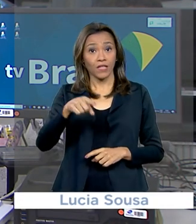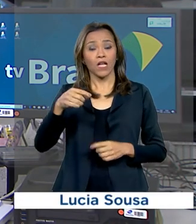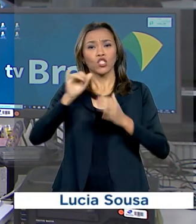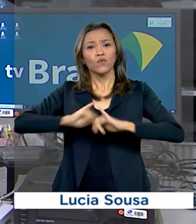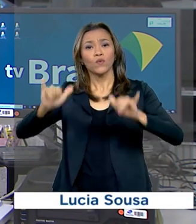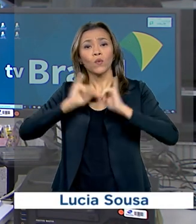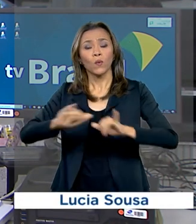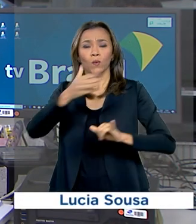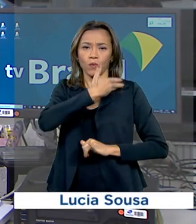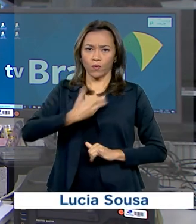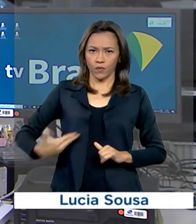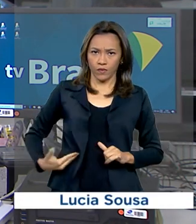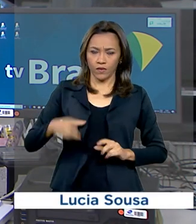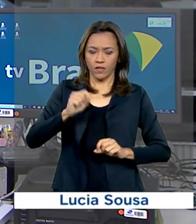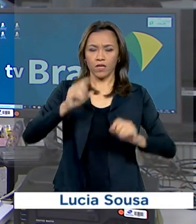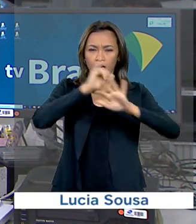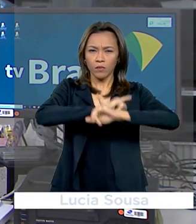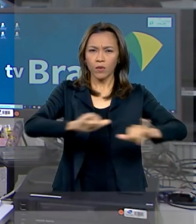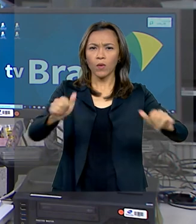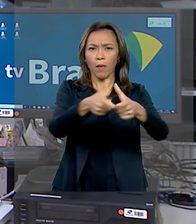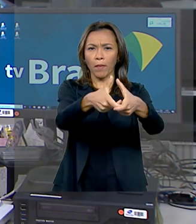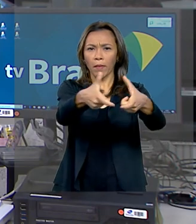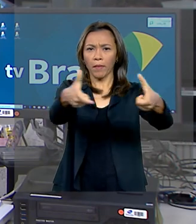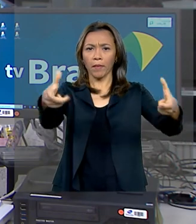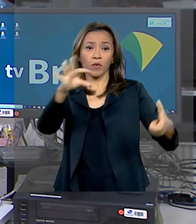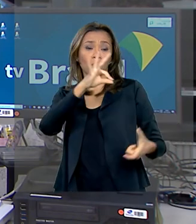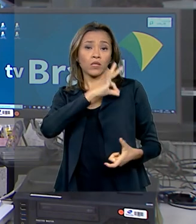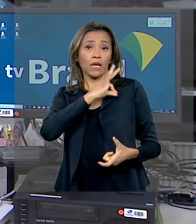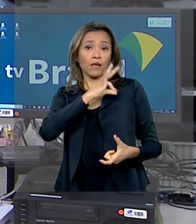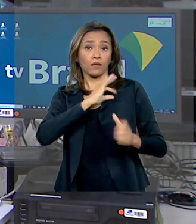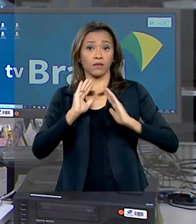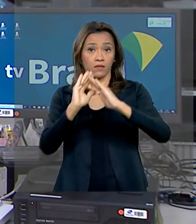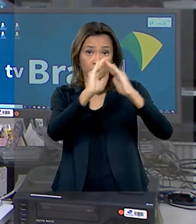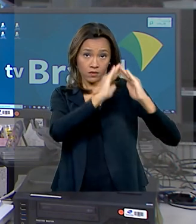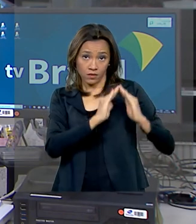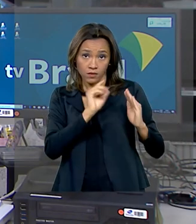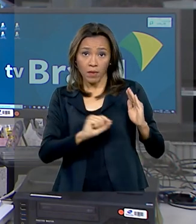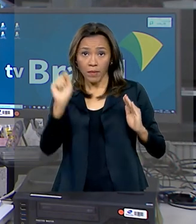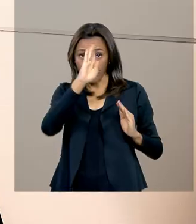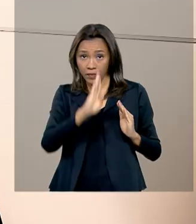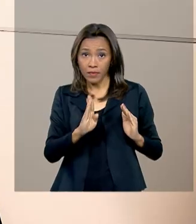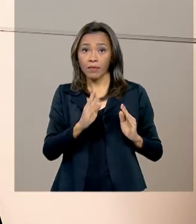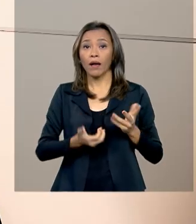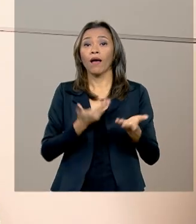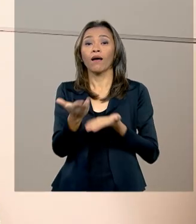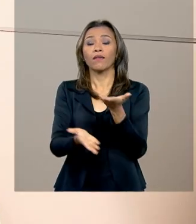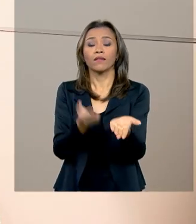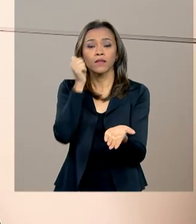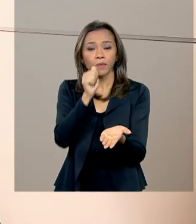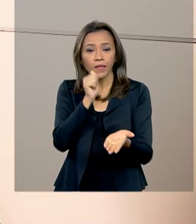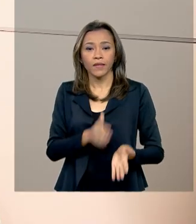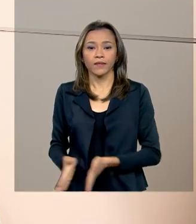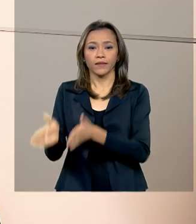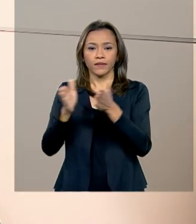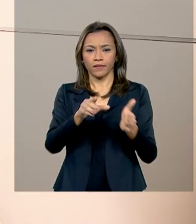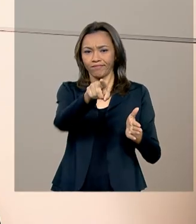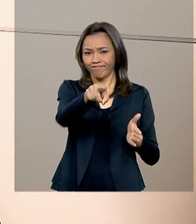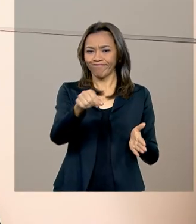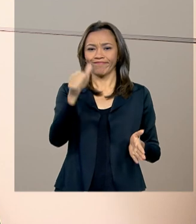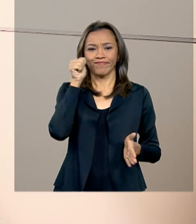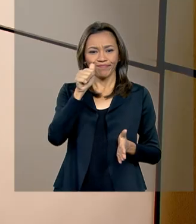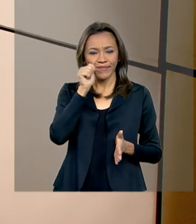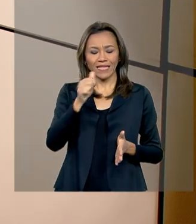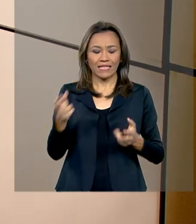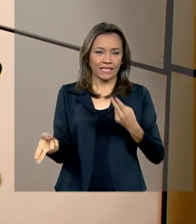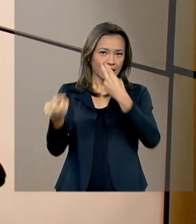e anunciou a ampliação do número de delegacias de atendimento à mulher. Uma vida marcada pela